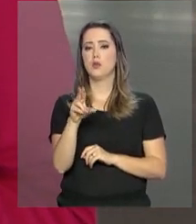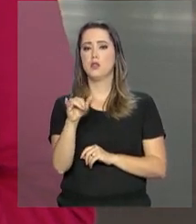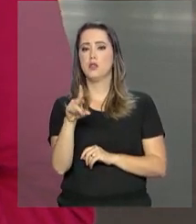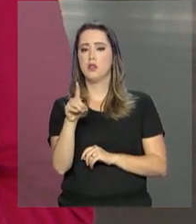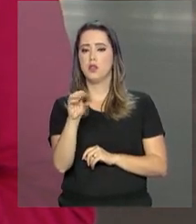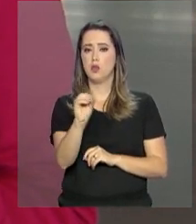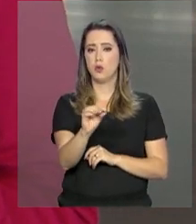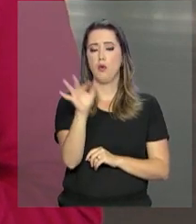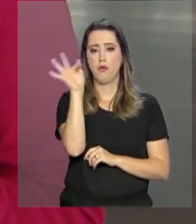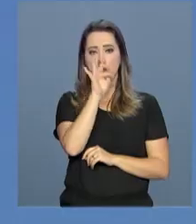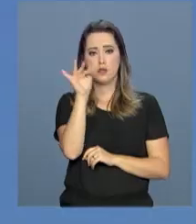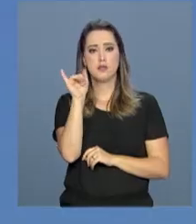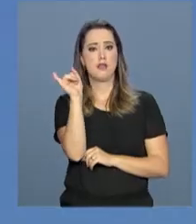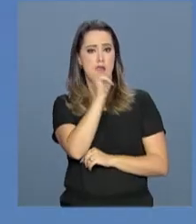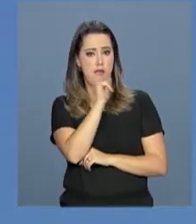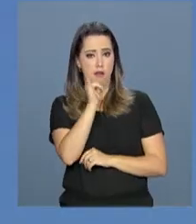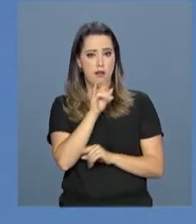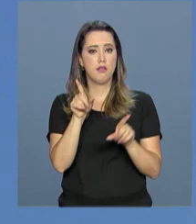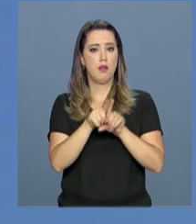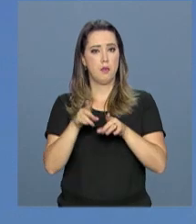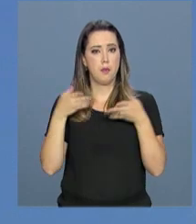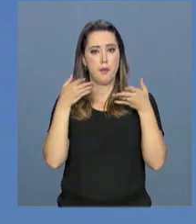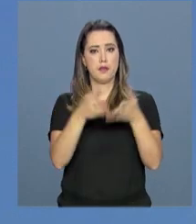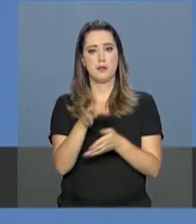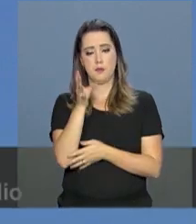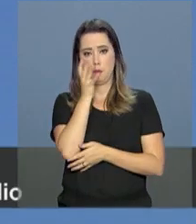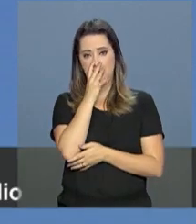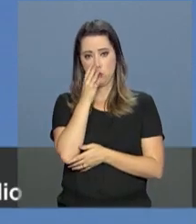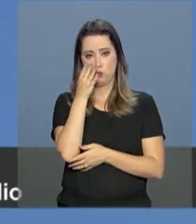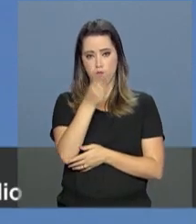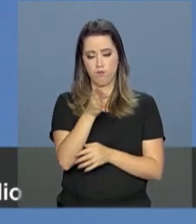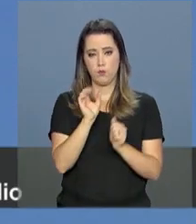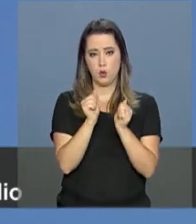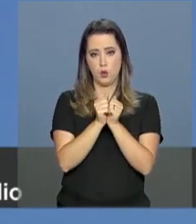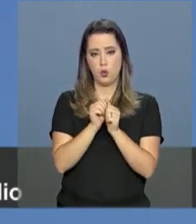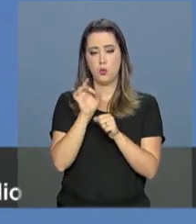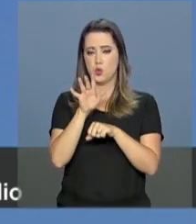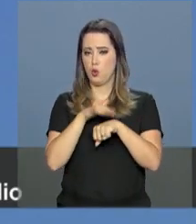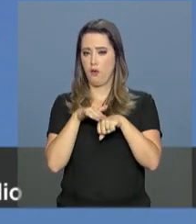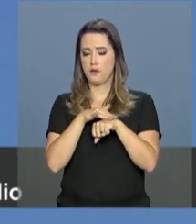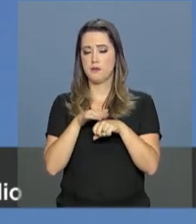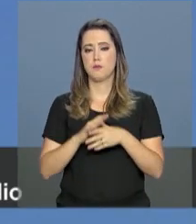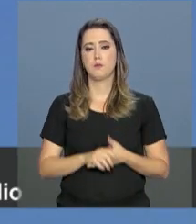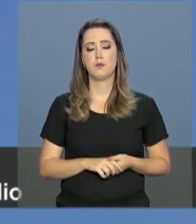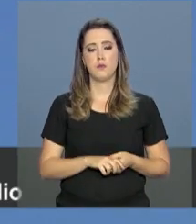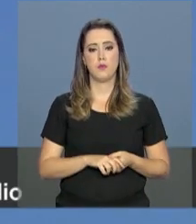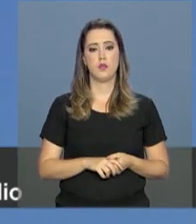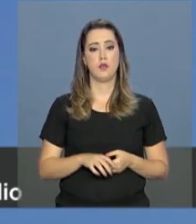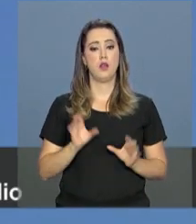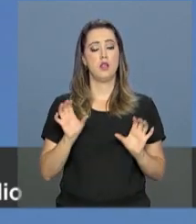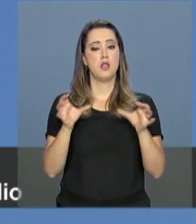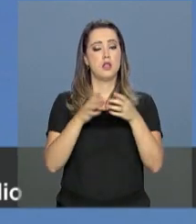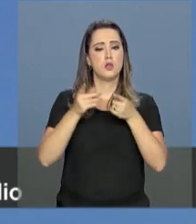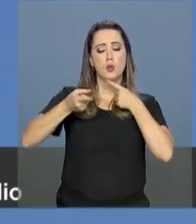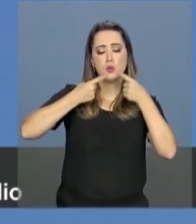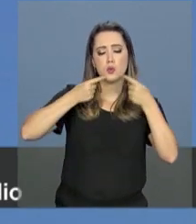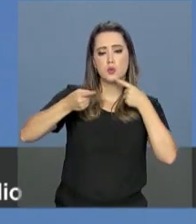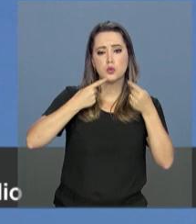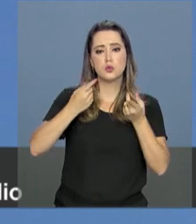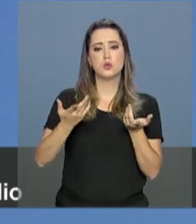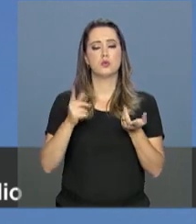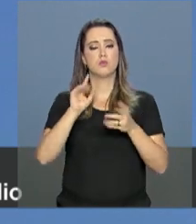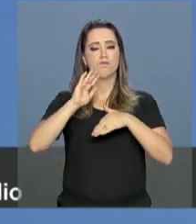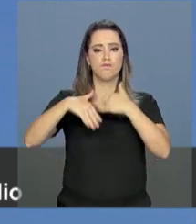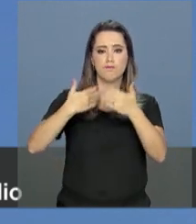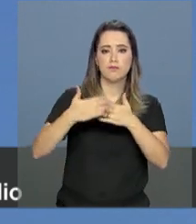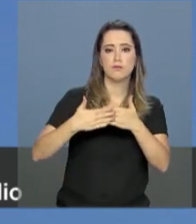países candidatos. Esses estados associados, além de seguirem os debates, os assuntos discutidos